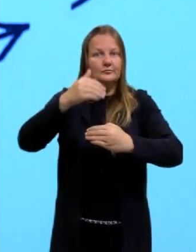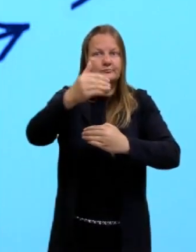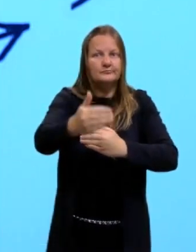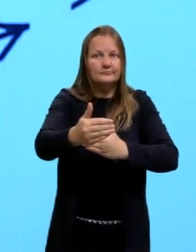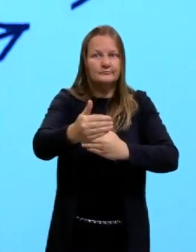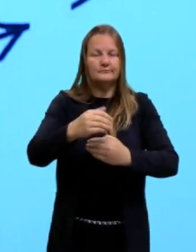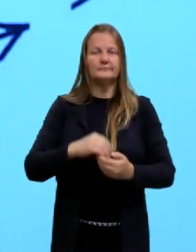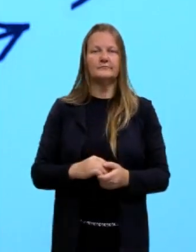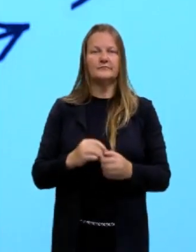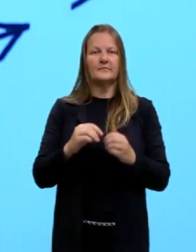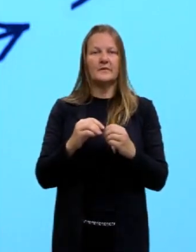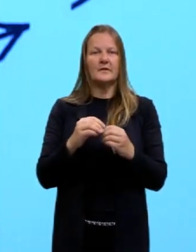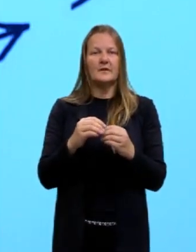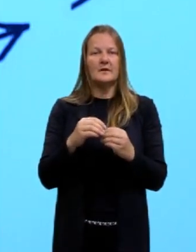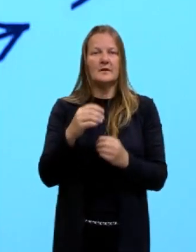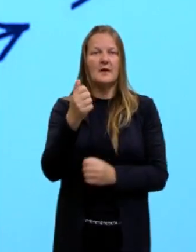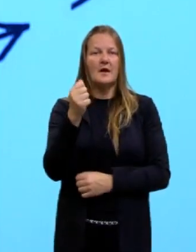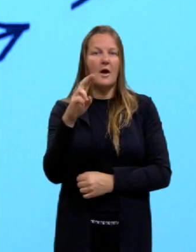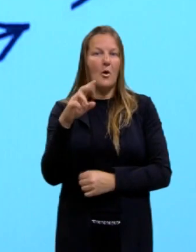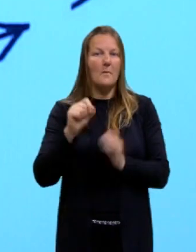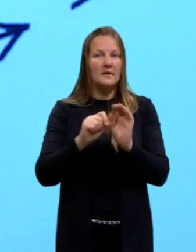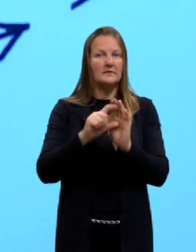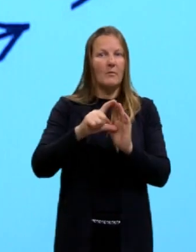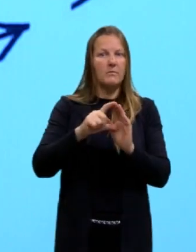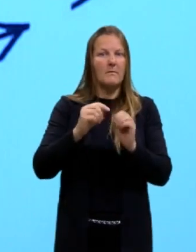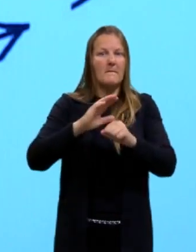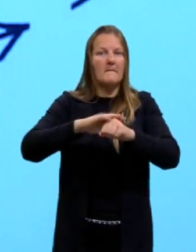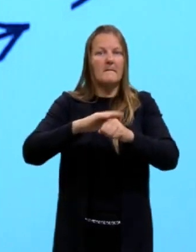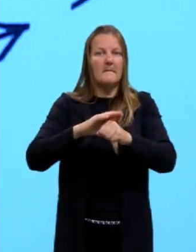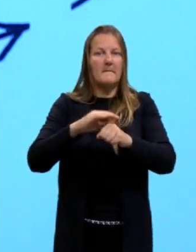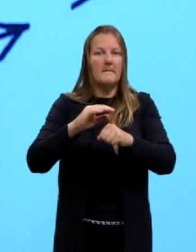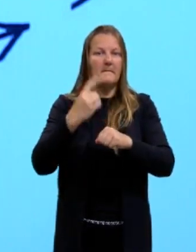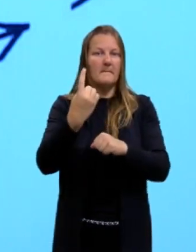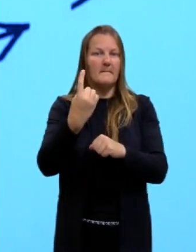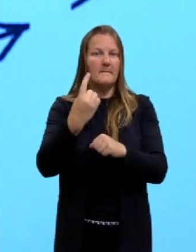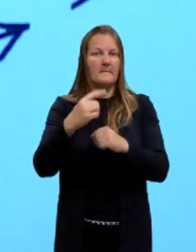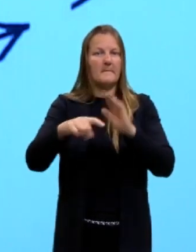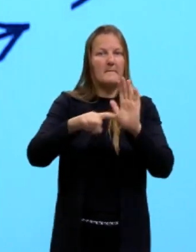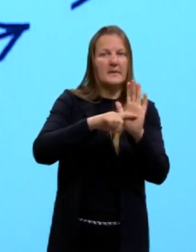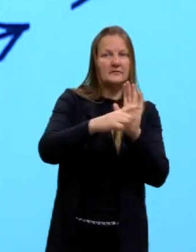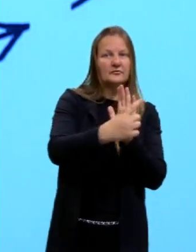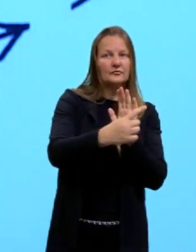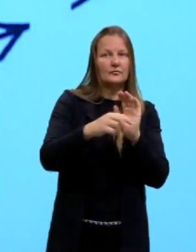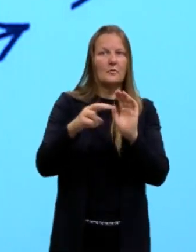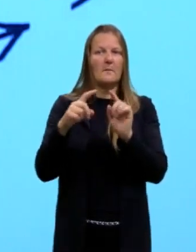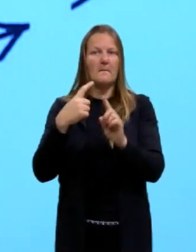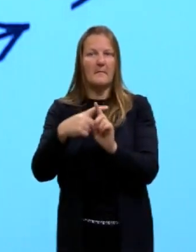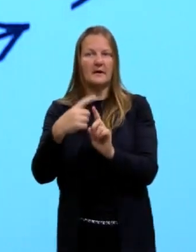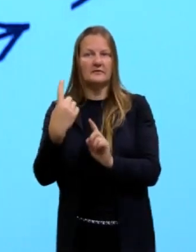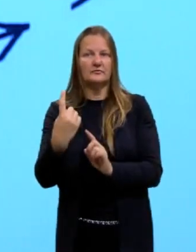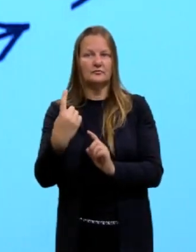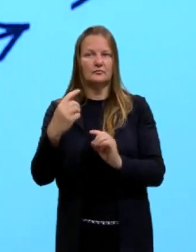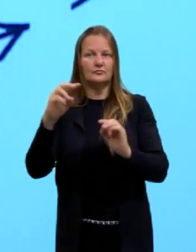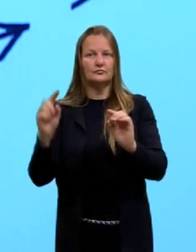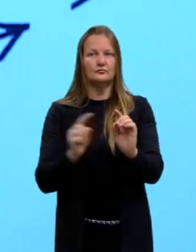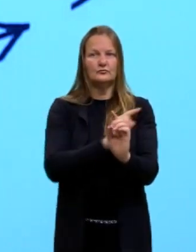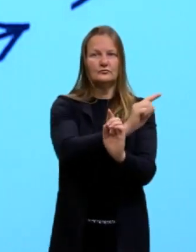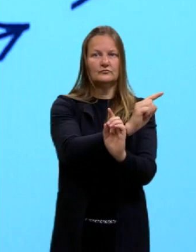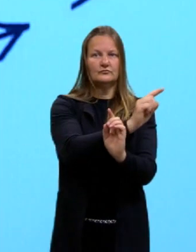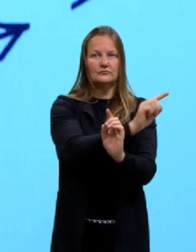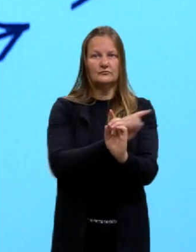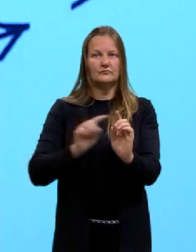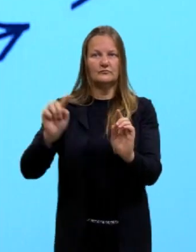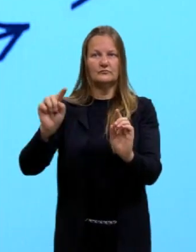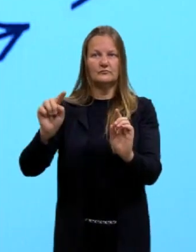aumento aí esse dia aí, tá, gurizada, então, eu vou do 1º para 31 e de leste para